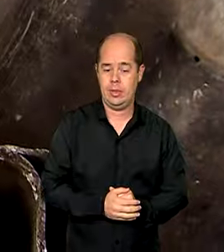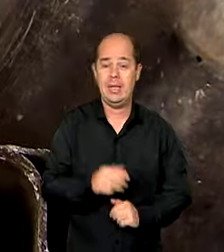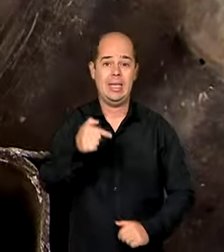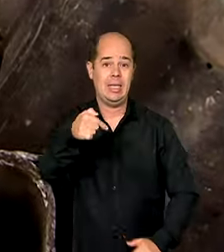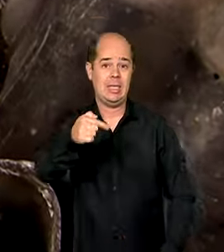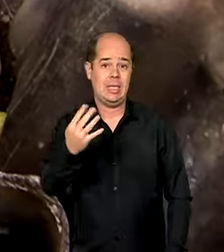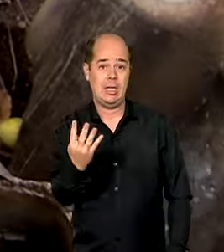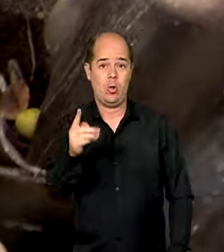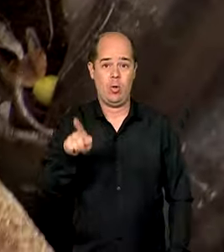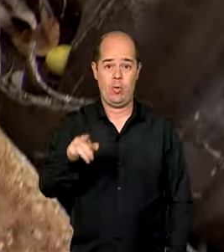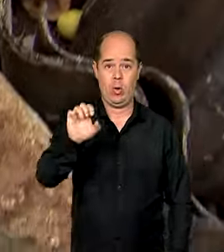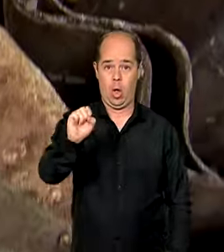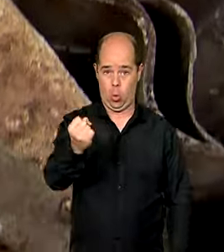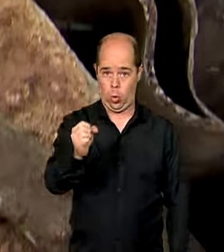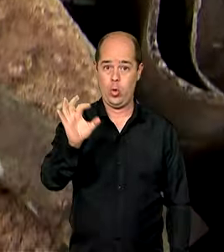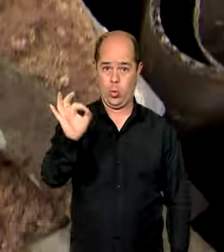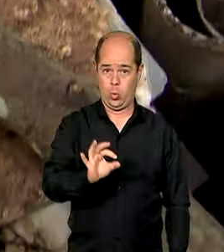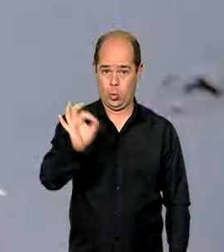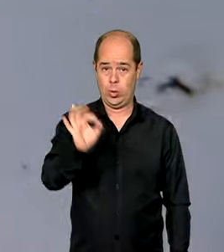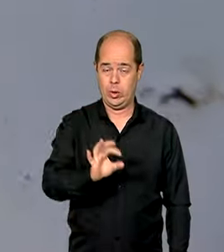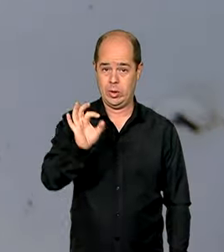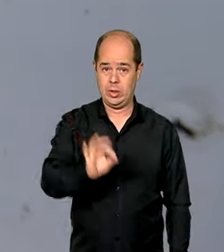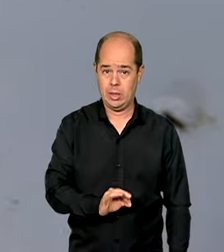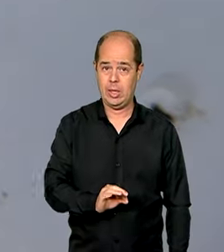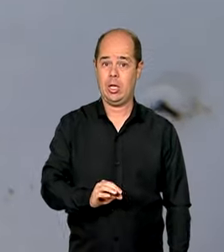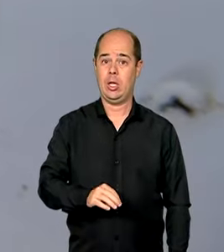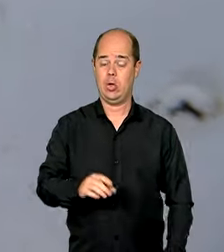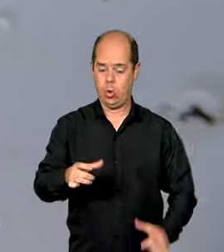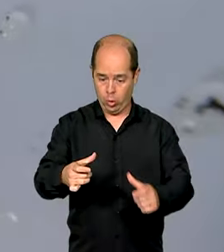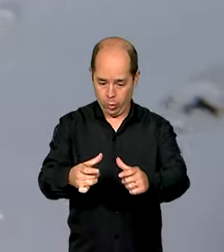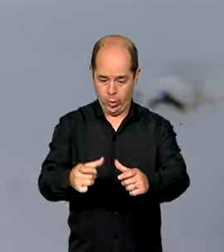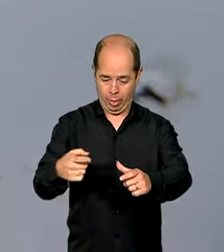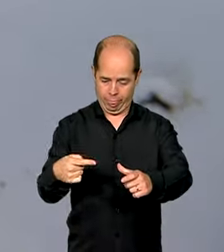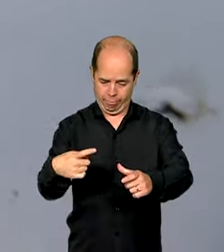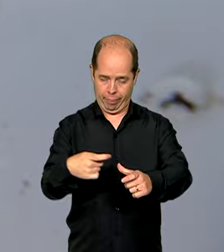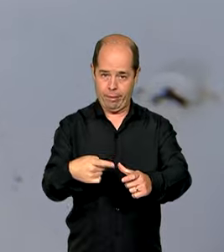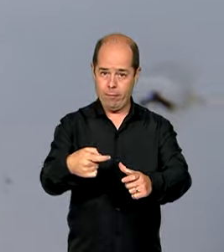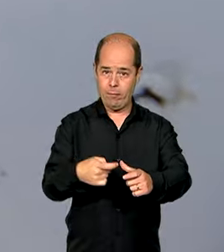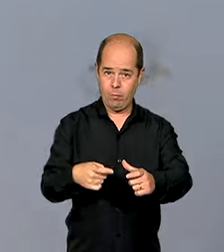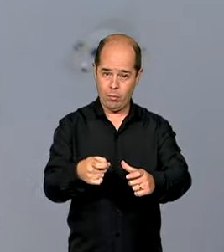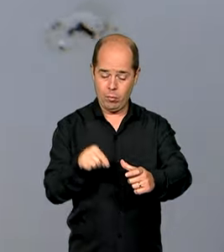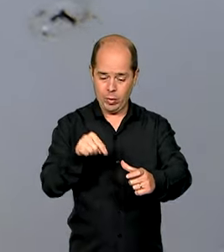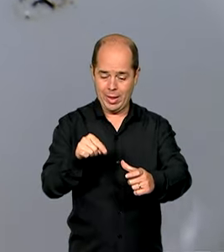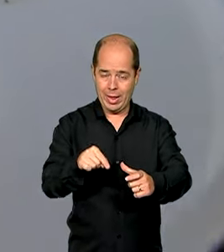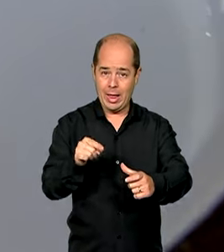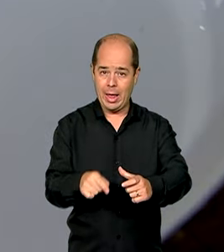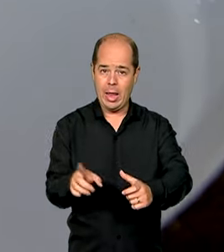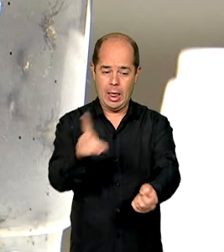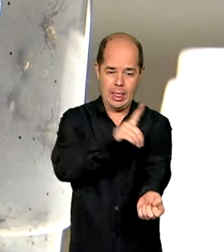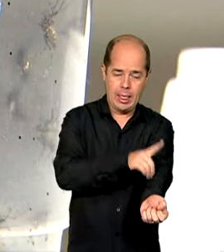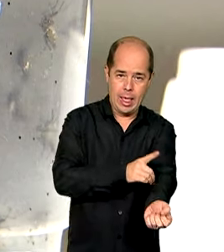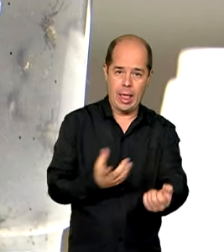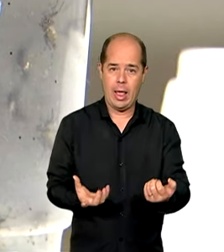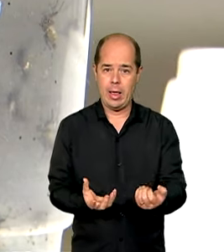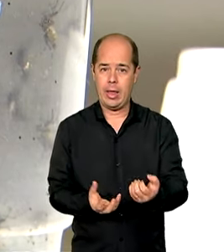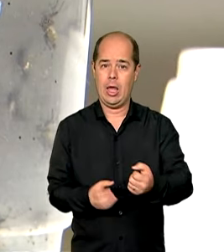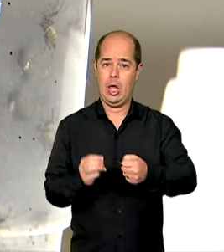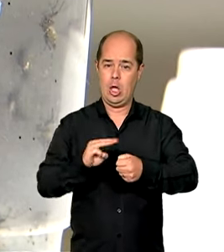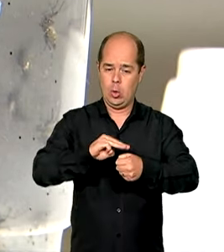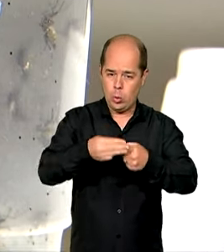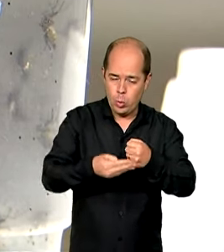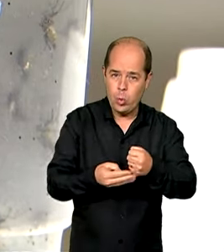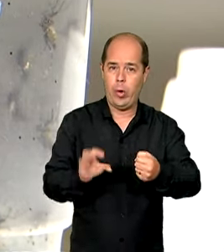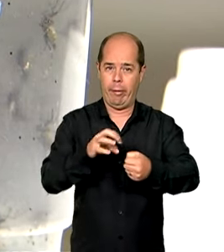casos, os criadouros do mosquito que transmite dengue, zika e chikungunya estão nos domicílios.